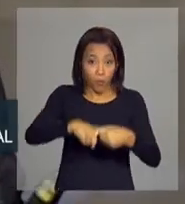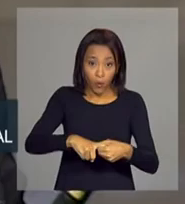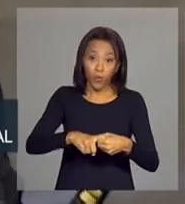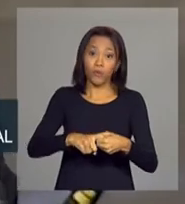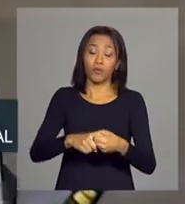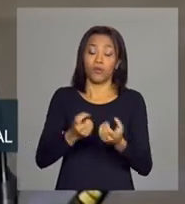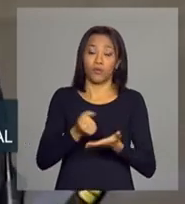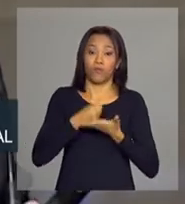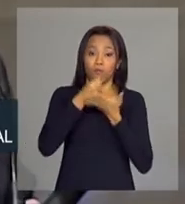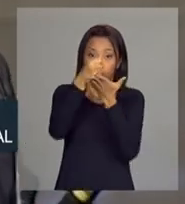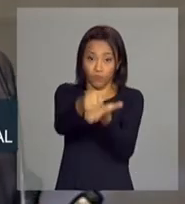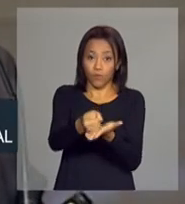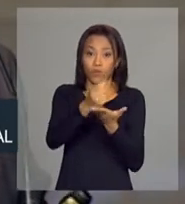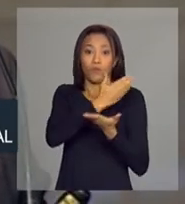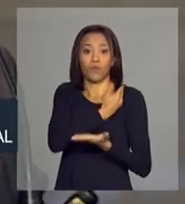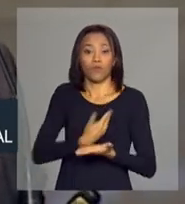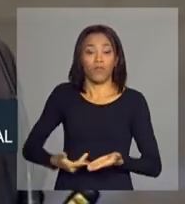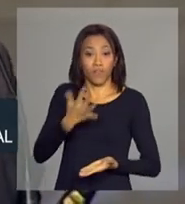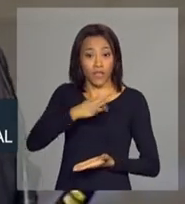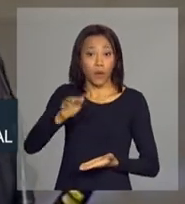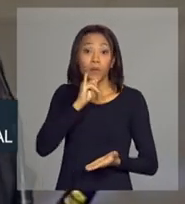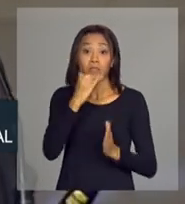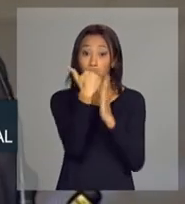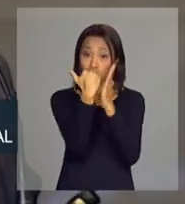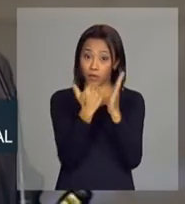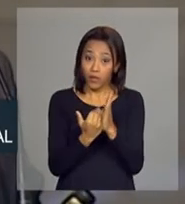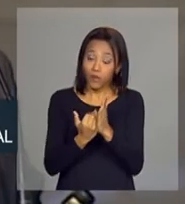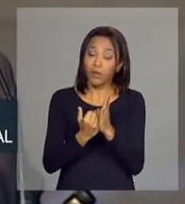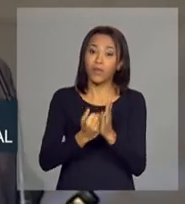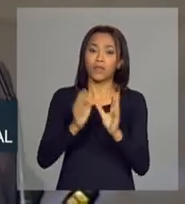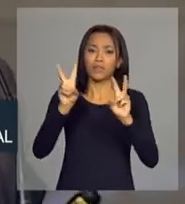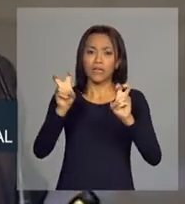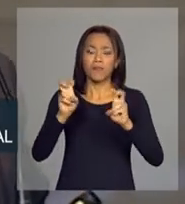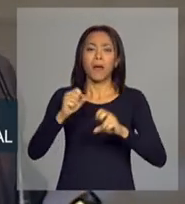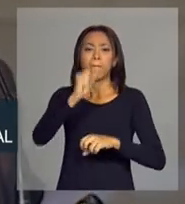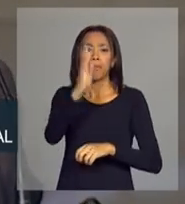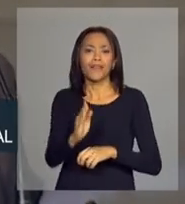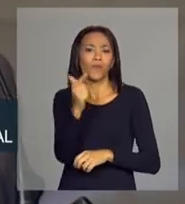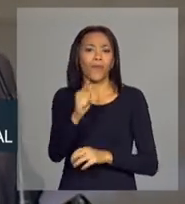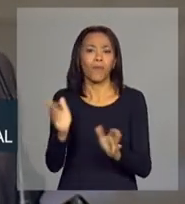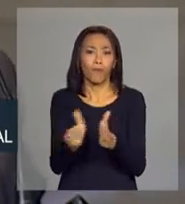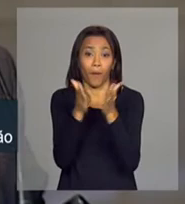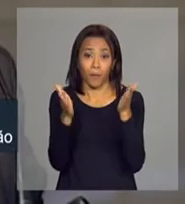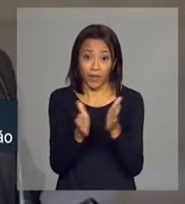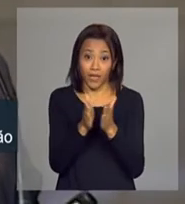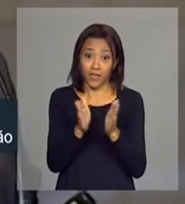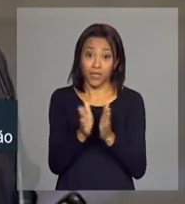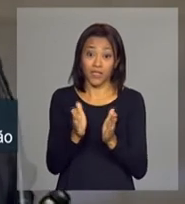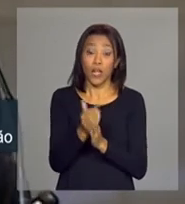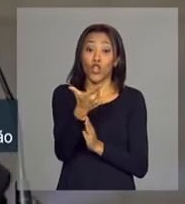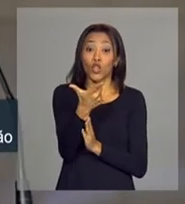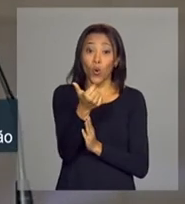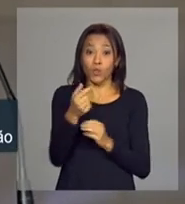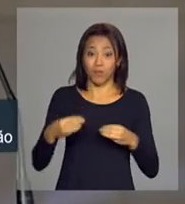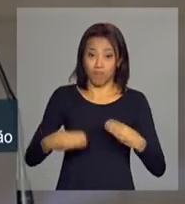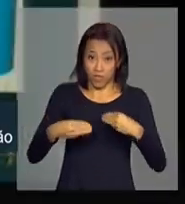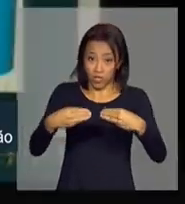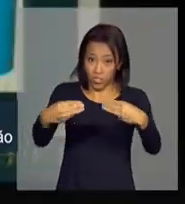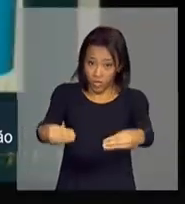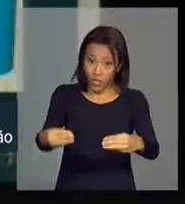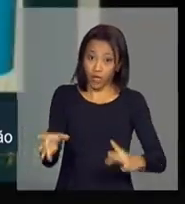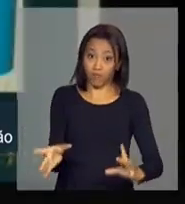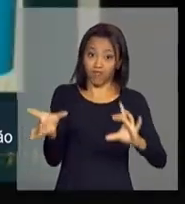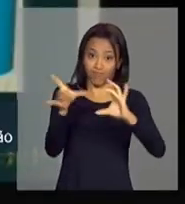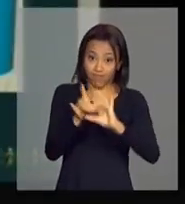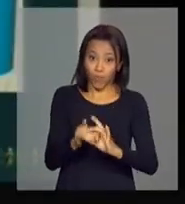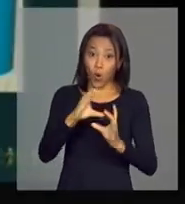governo federal, o plano Brasil Sem Miséria é um exemplo de um plano com 12 ministérios coordenados pelo Ministério da Ação Social,